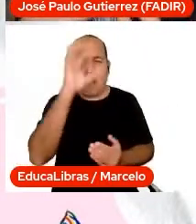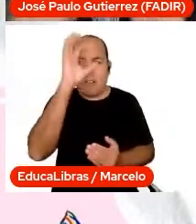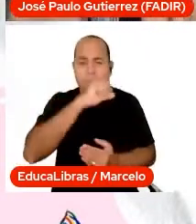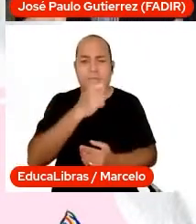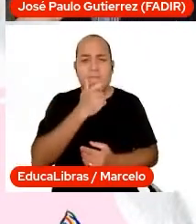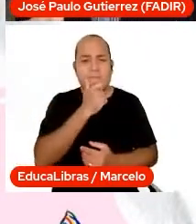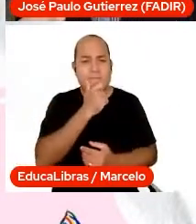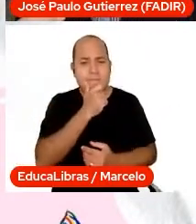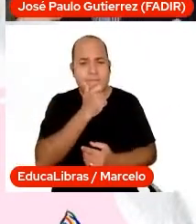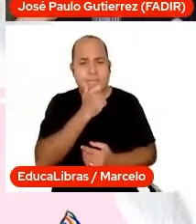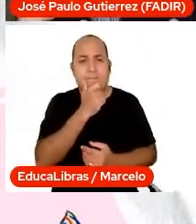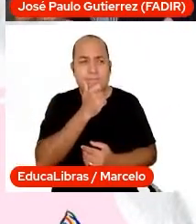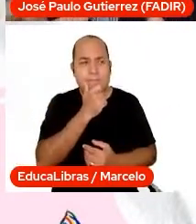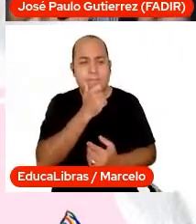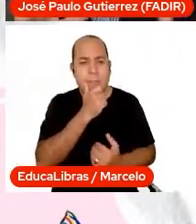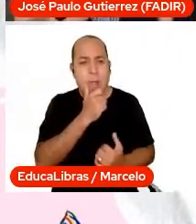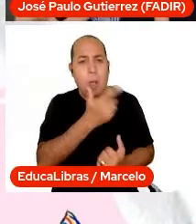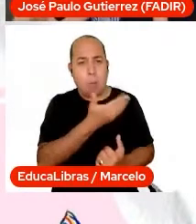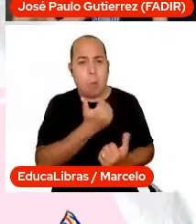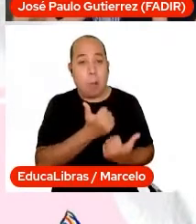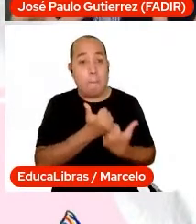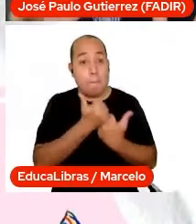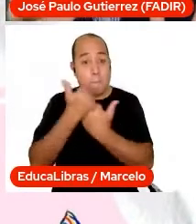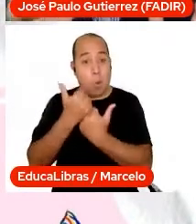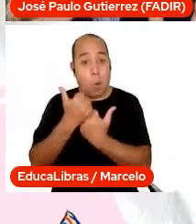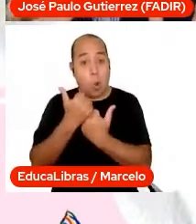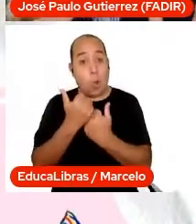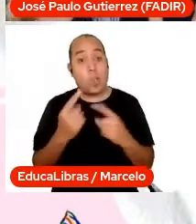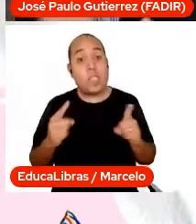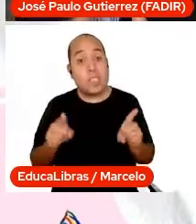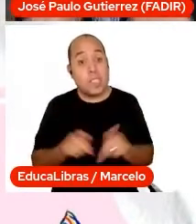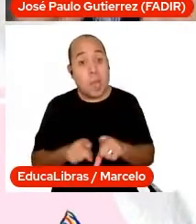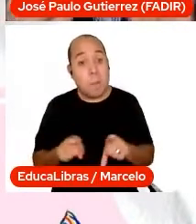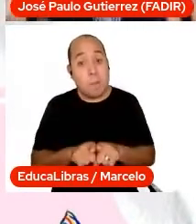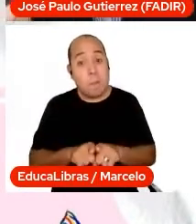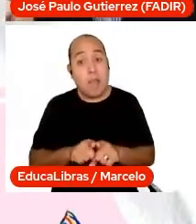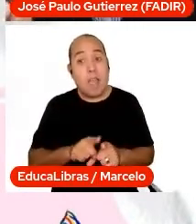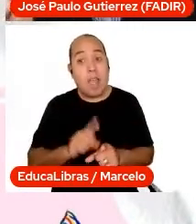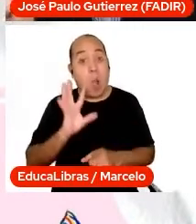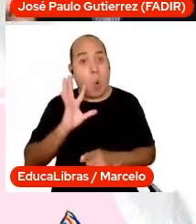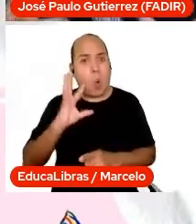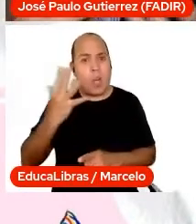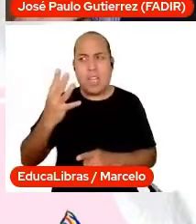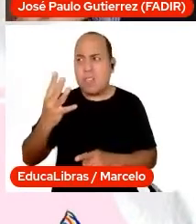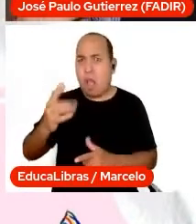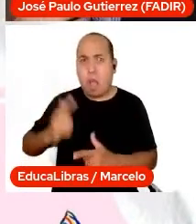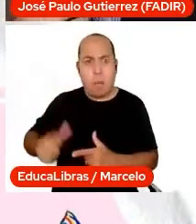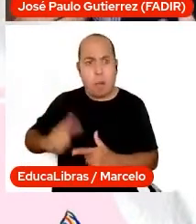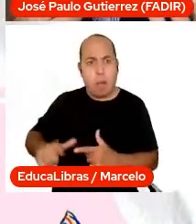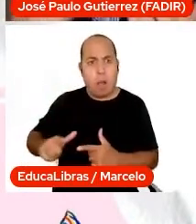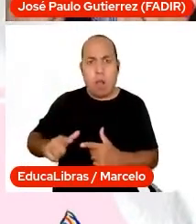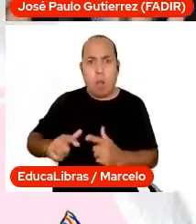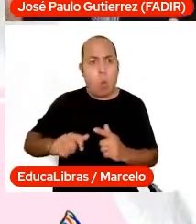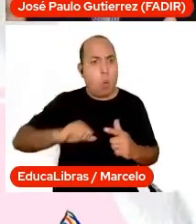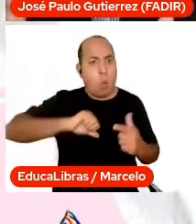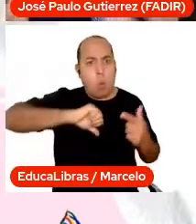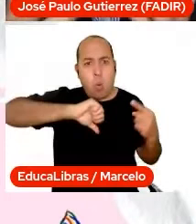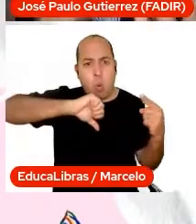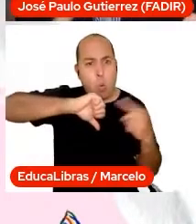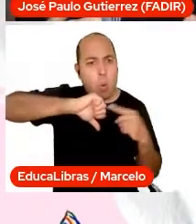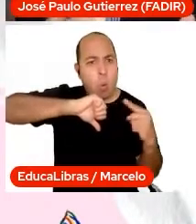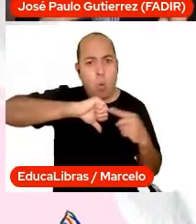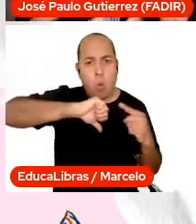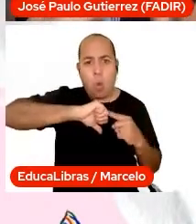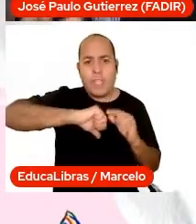apoio e também, quando isso realmente acontecer, denunciar situações que ocorrem na sociedade,